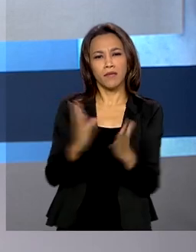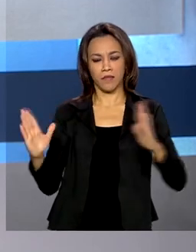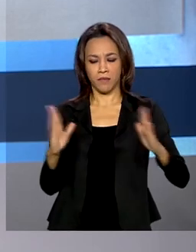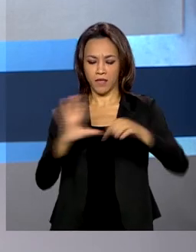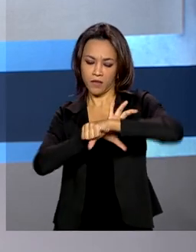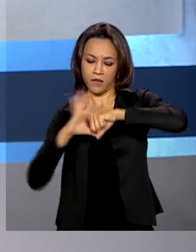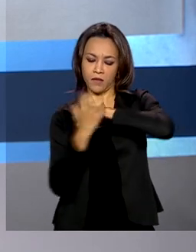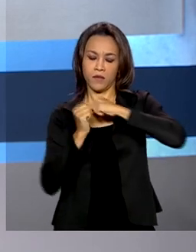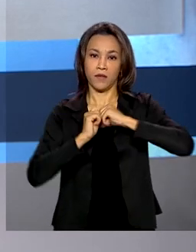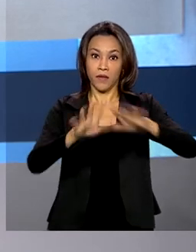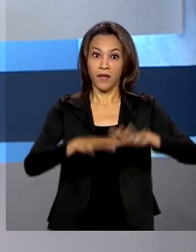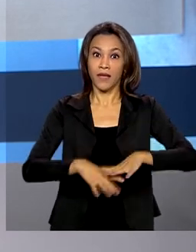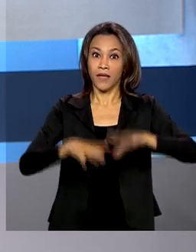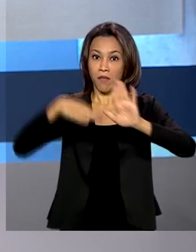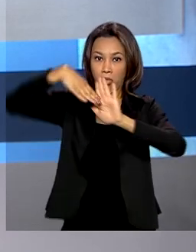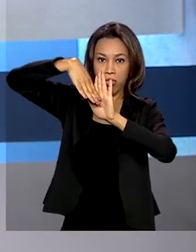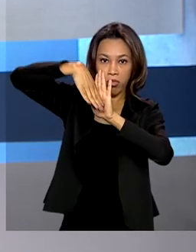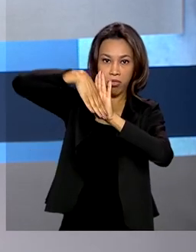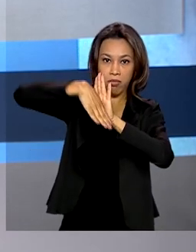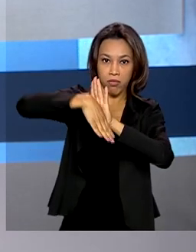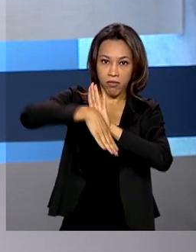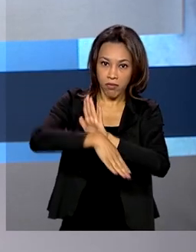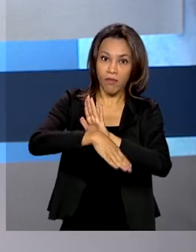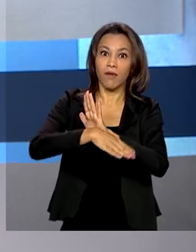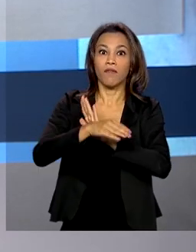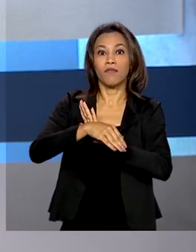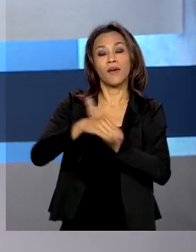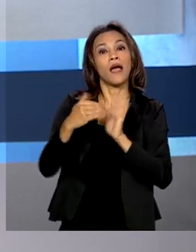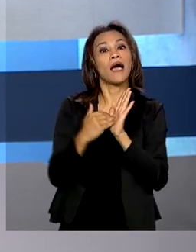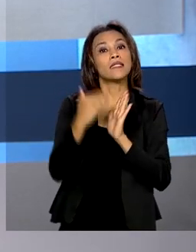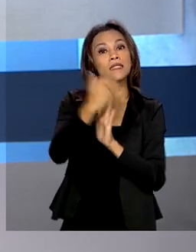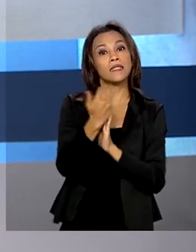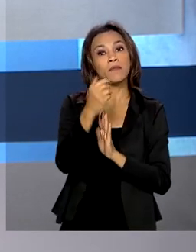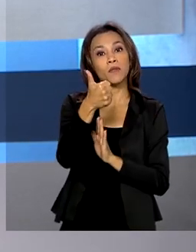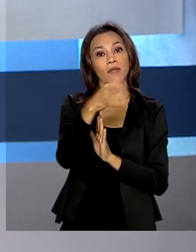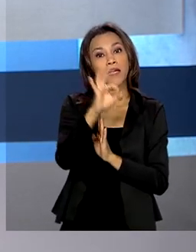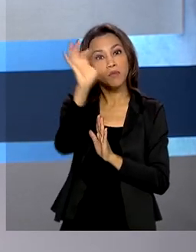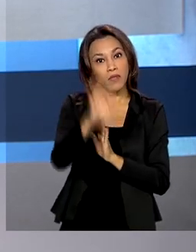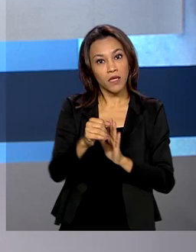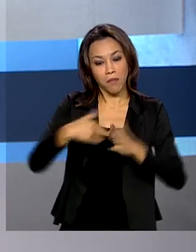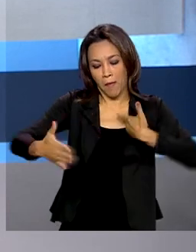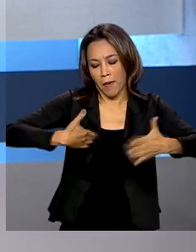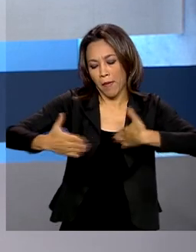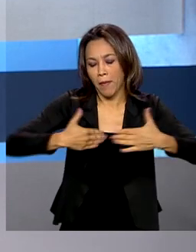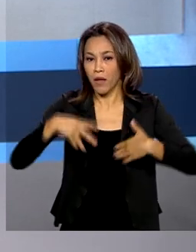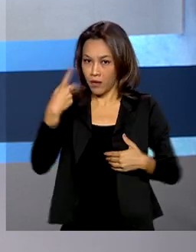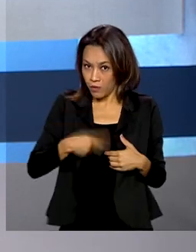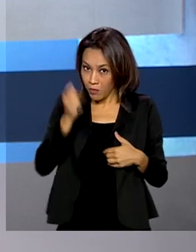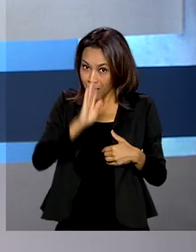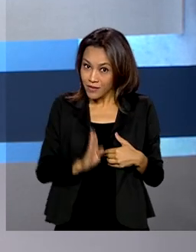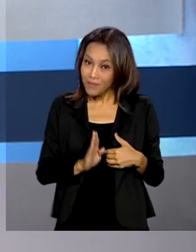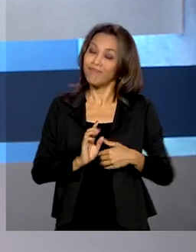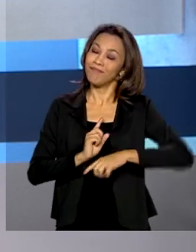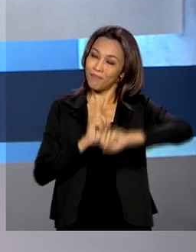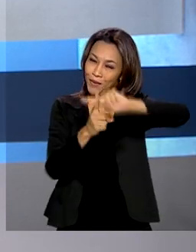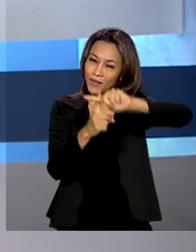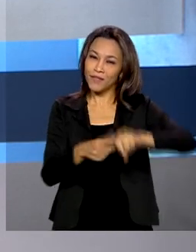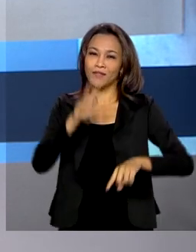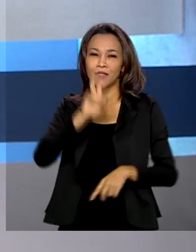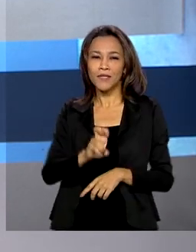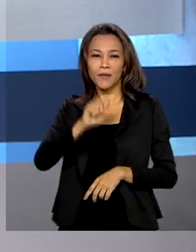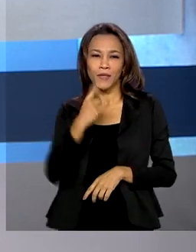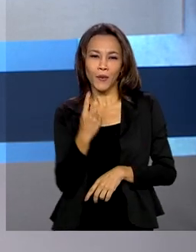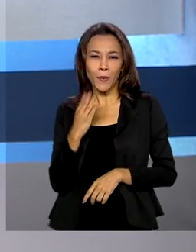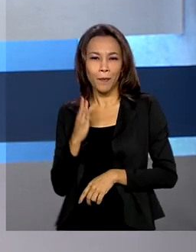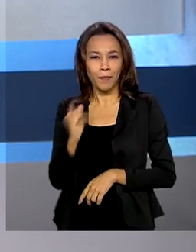global no comércio internacional foi acima dos 10%, o Brasil registrou saldo positivo de 51 bilhões de